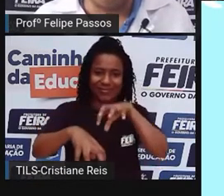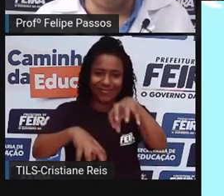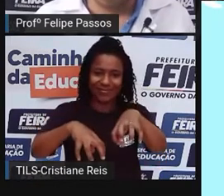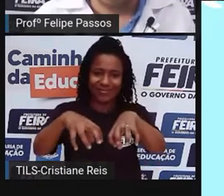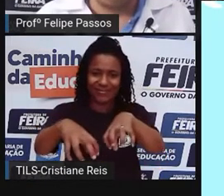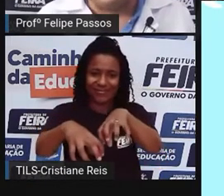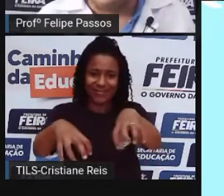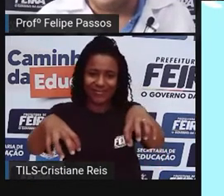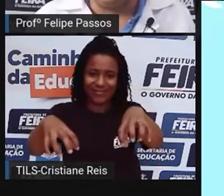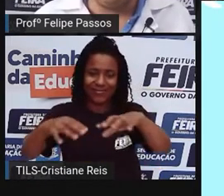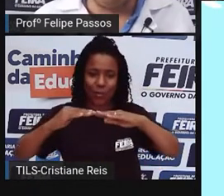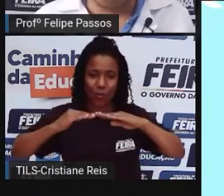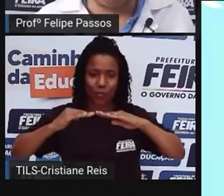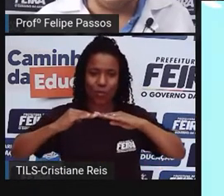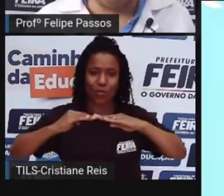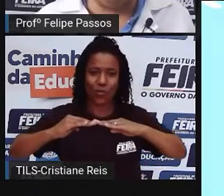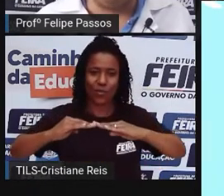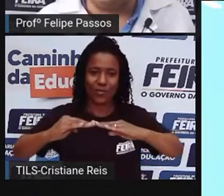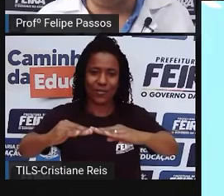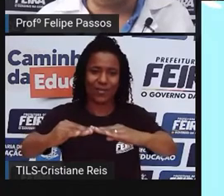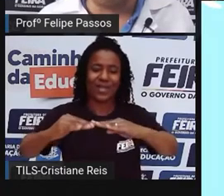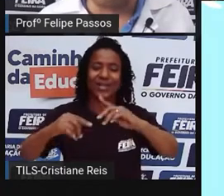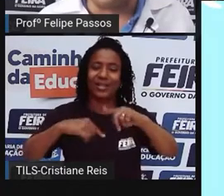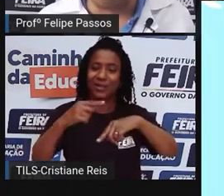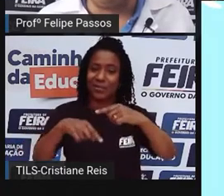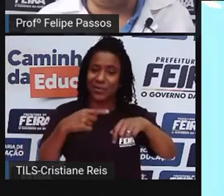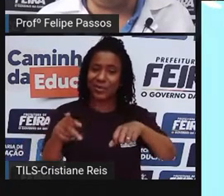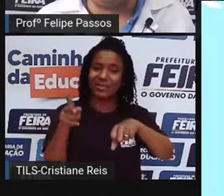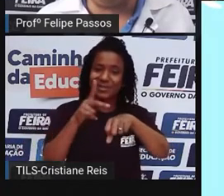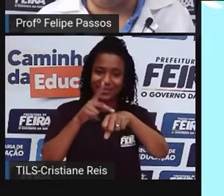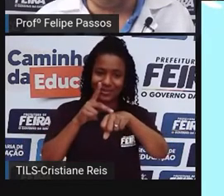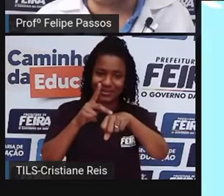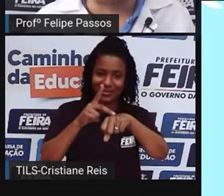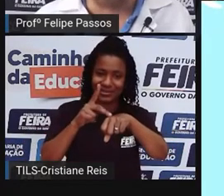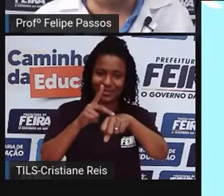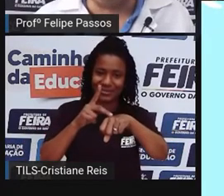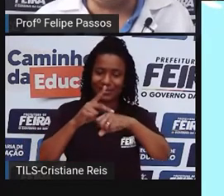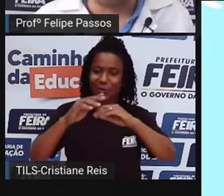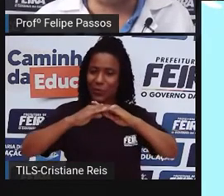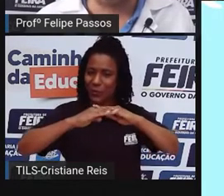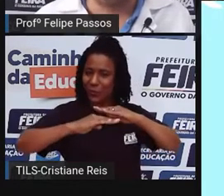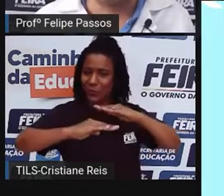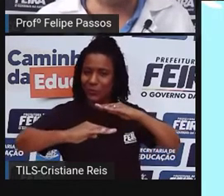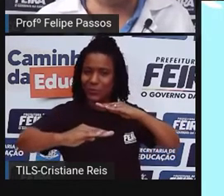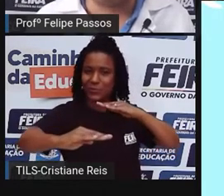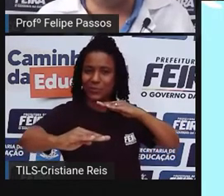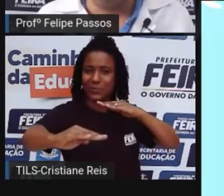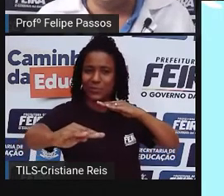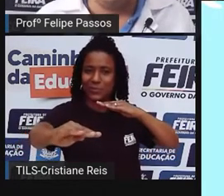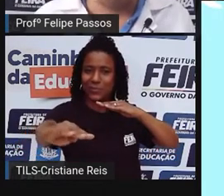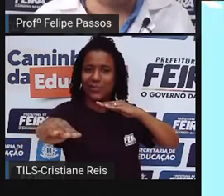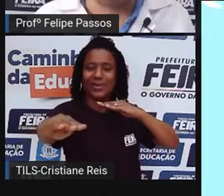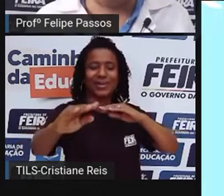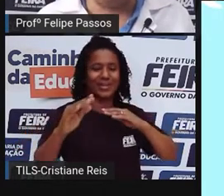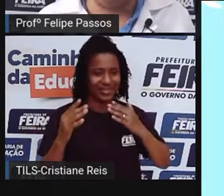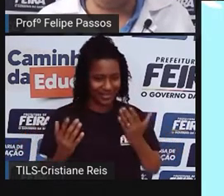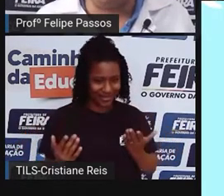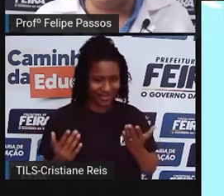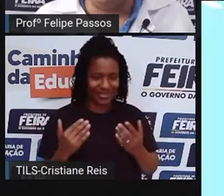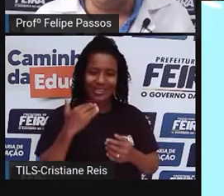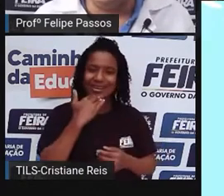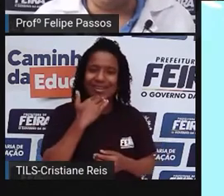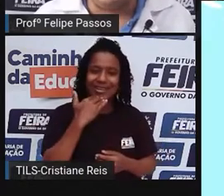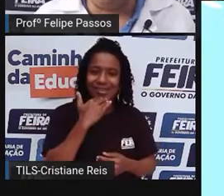asfalto, que é lisinho, né? Quando está com a manutenção em dias, quando não tem buraco, é uma estrada